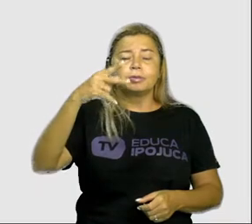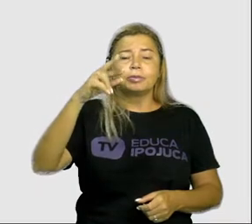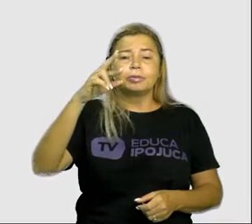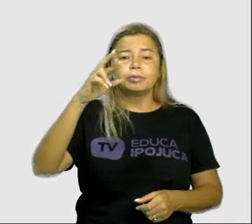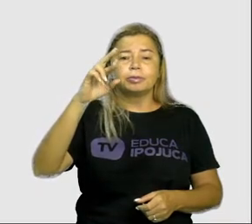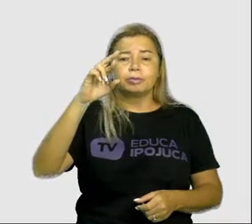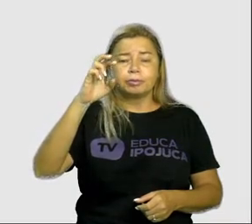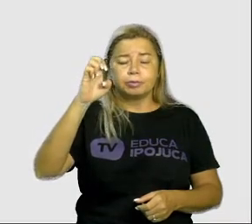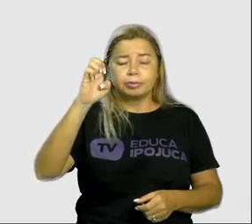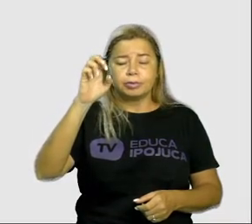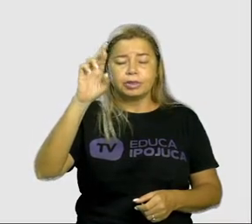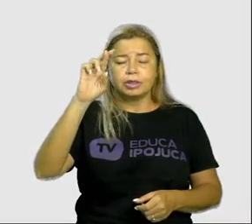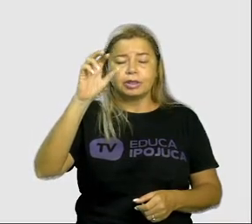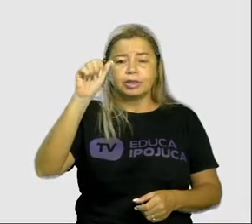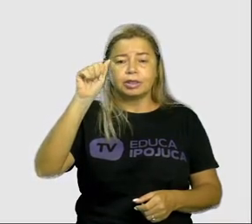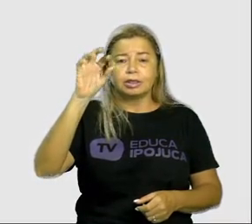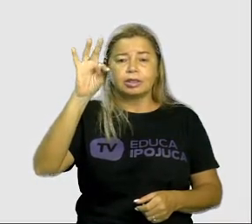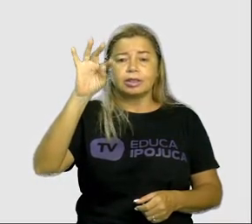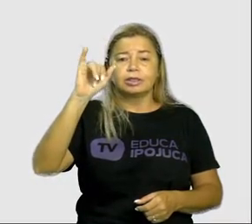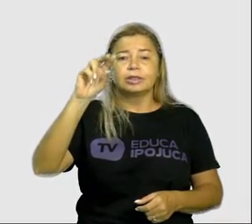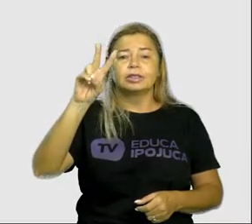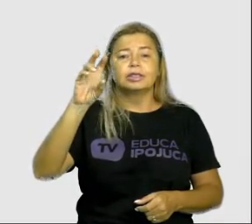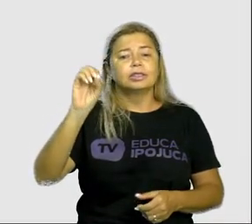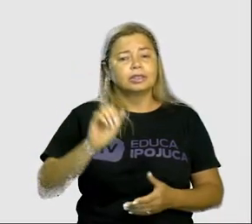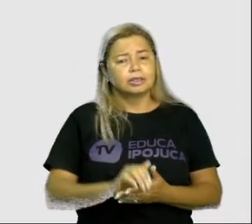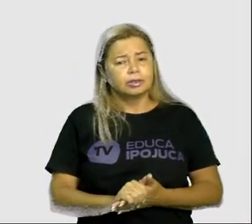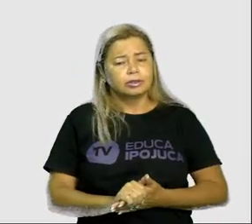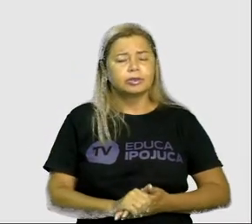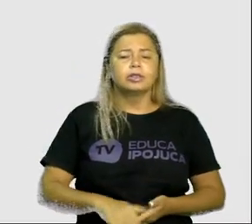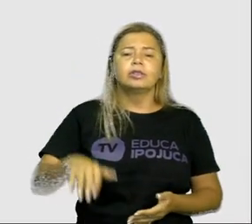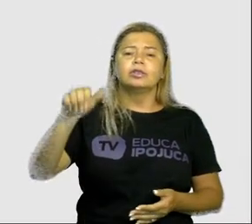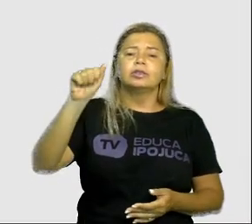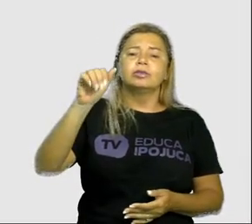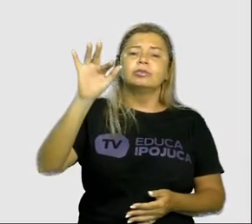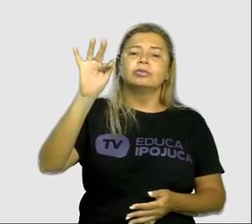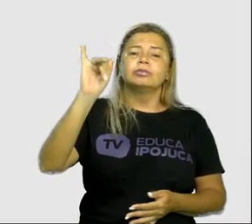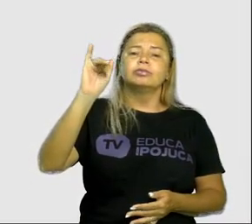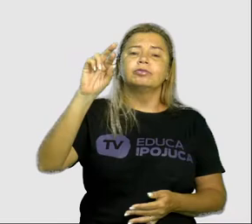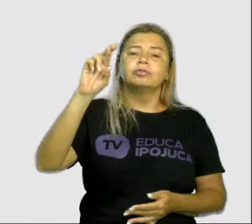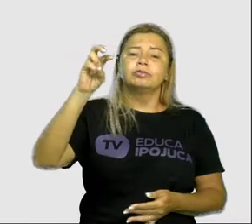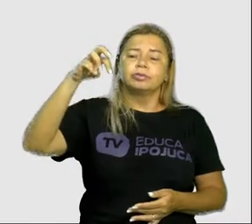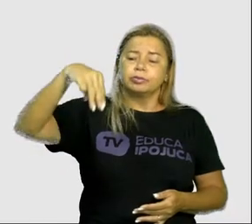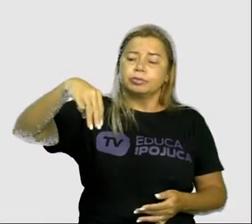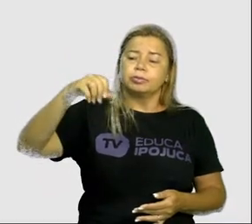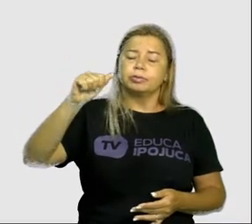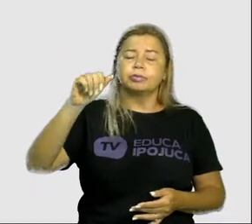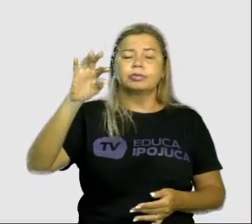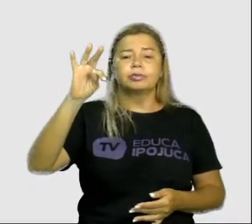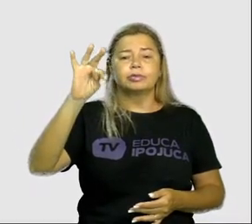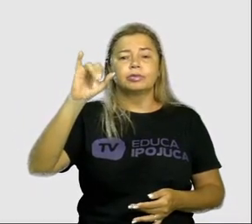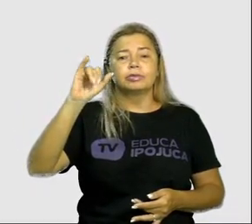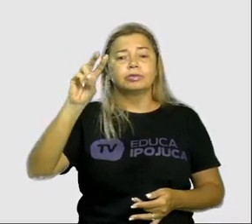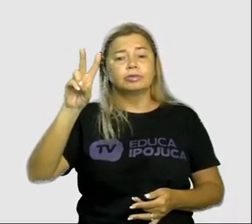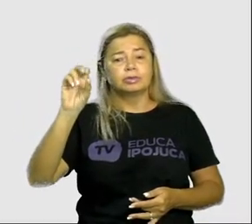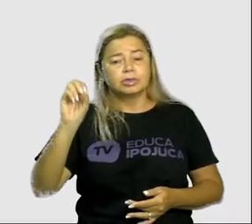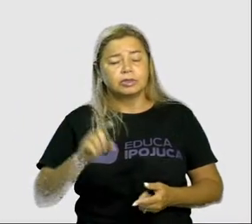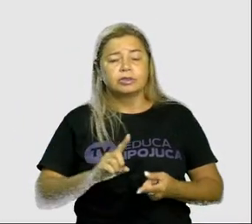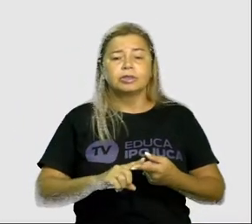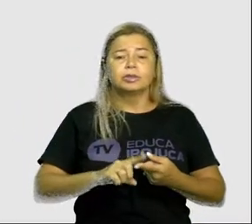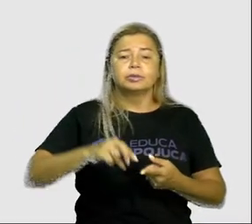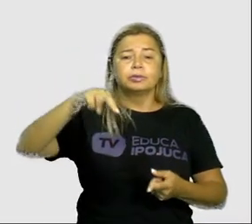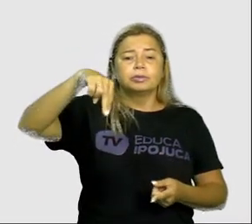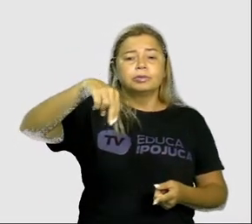imperativo negativo Como assim, tia? Vê só Essa ação expressa o verbo